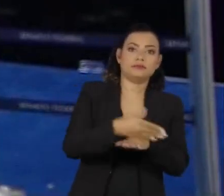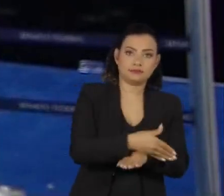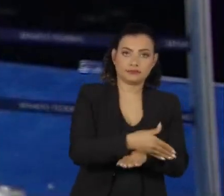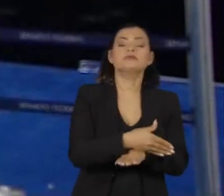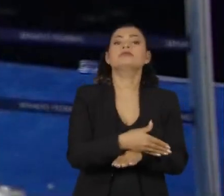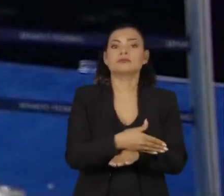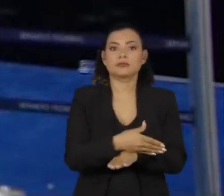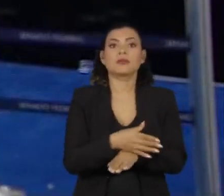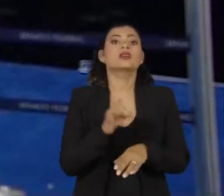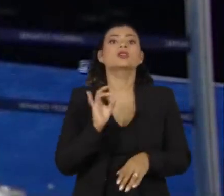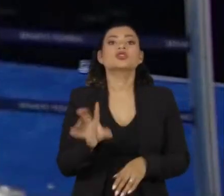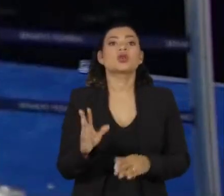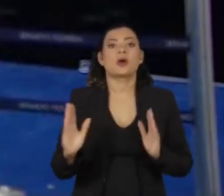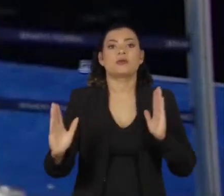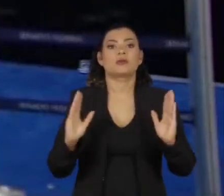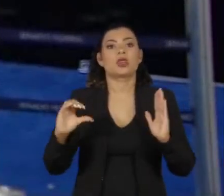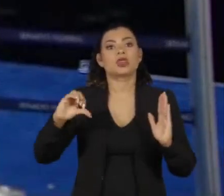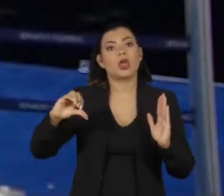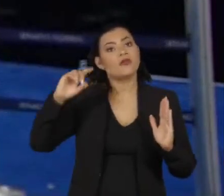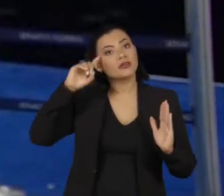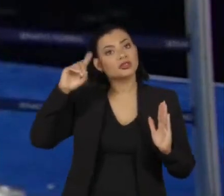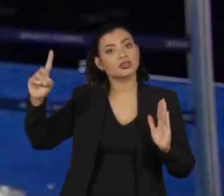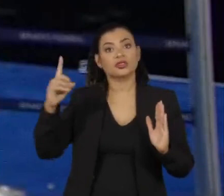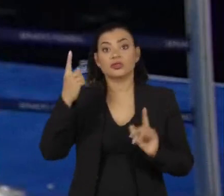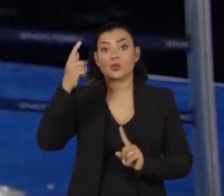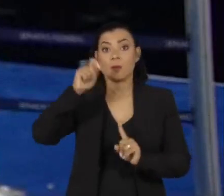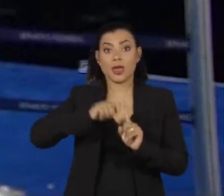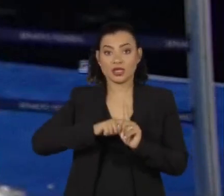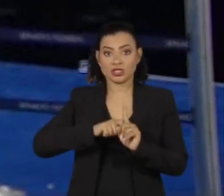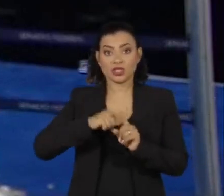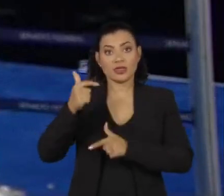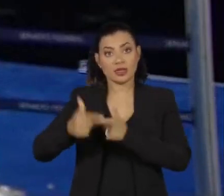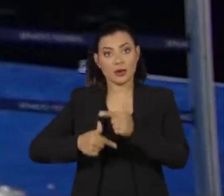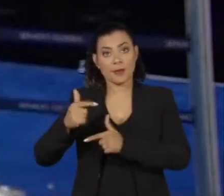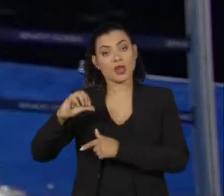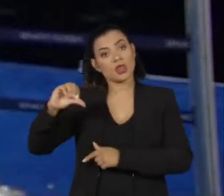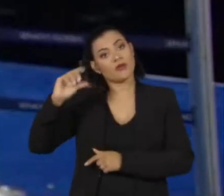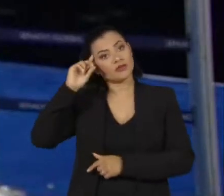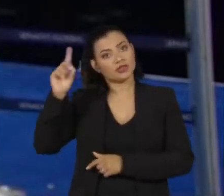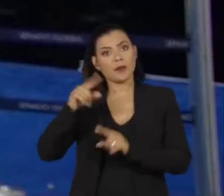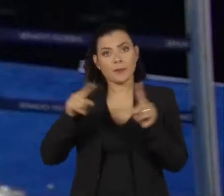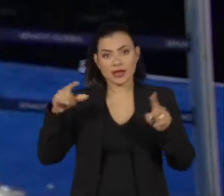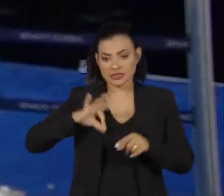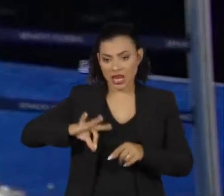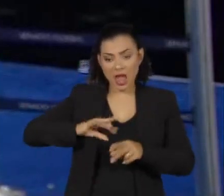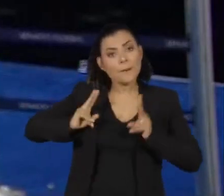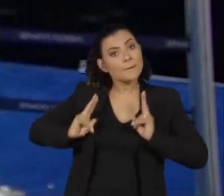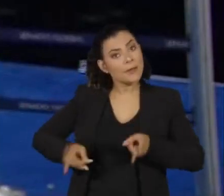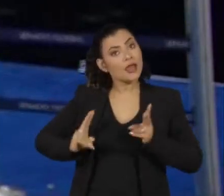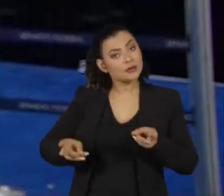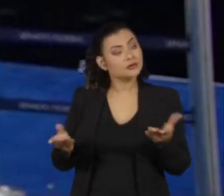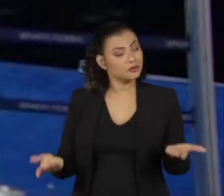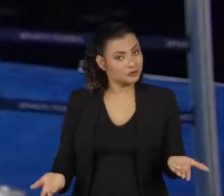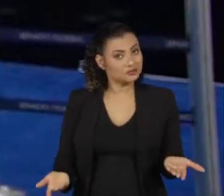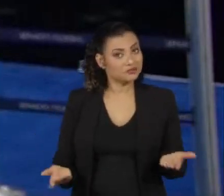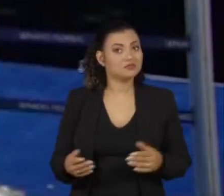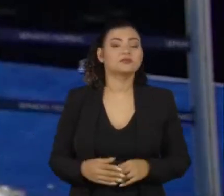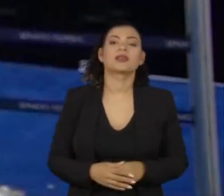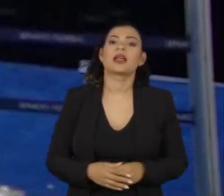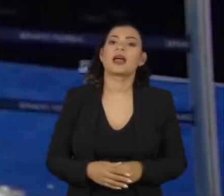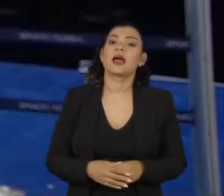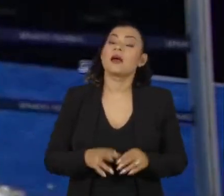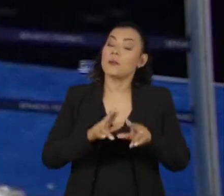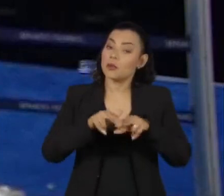no plenário só durante nove dias em um mês inteiro, o que não muda em nada o salário desses parlamentares,